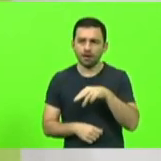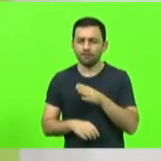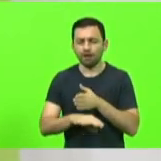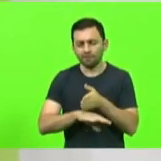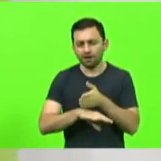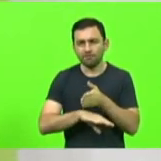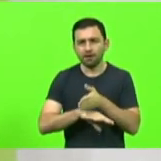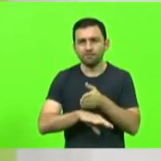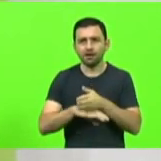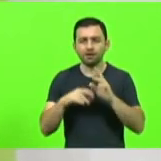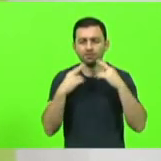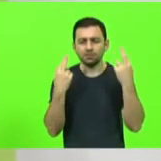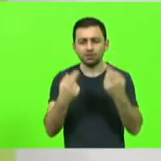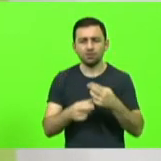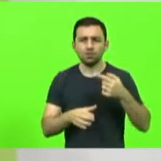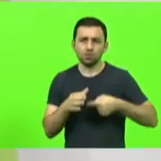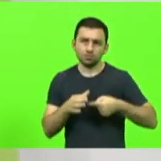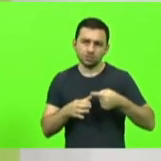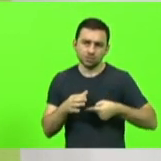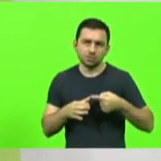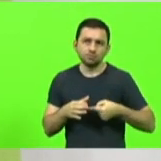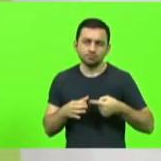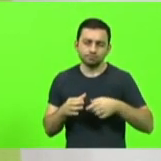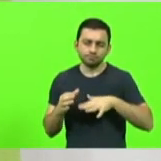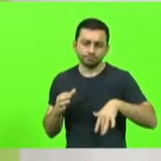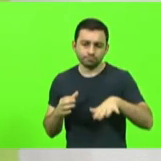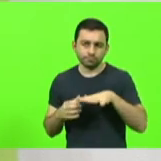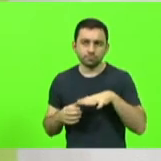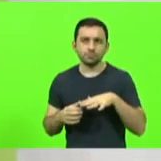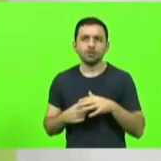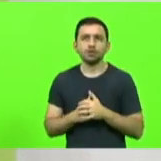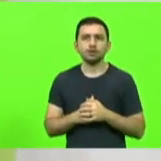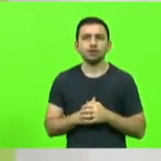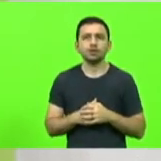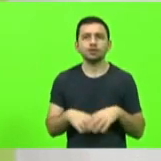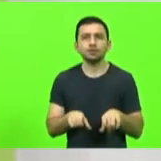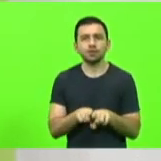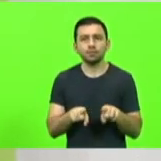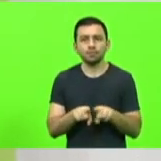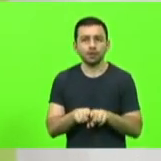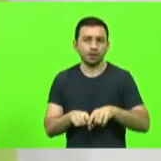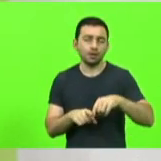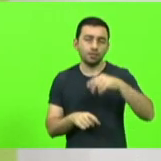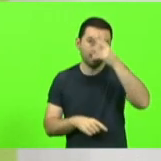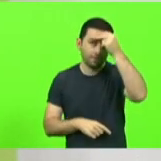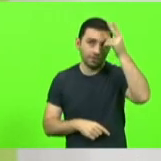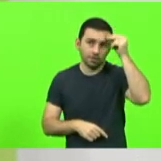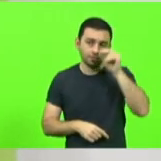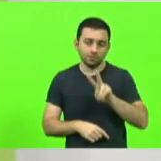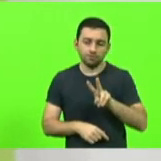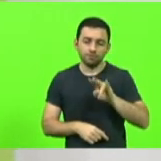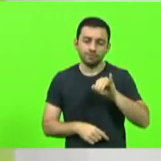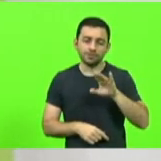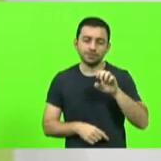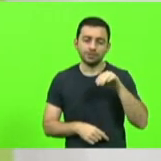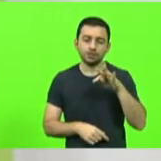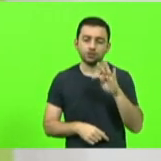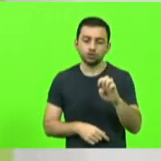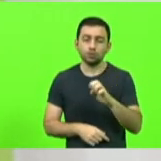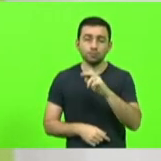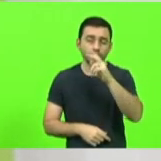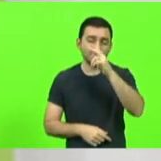aqui na comissão de minas e energia o prefeito Vicente de Capivari o presidente da Câmara